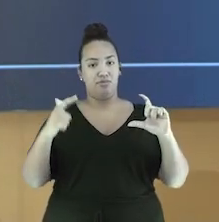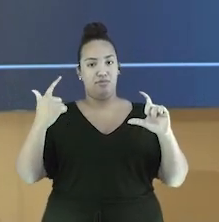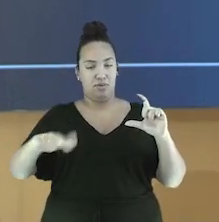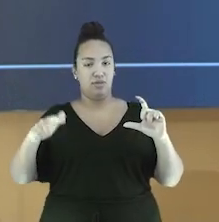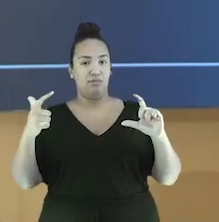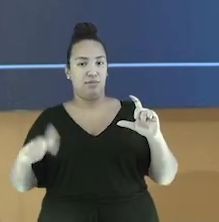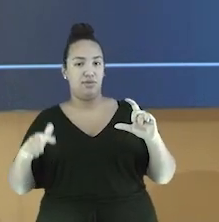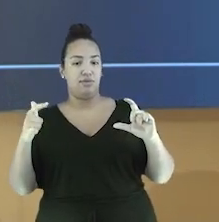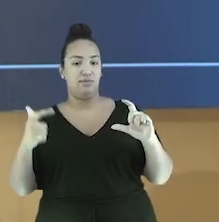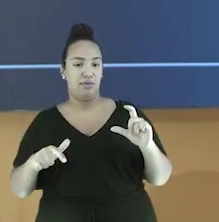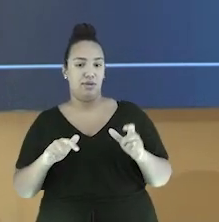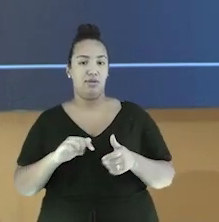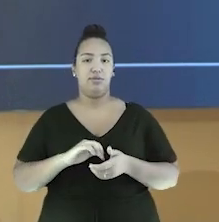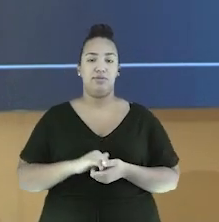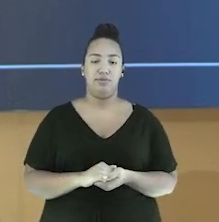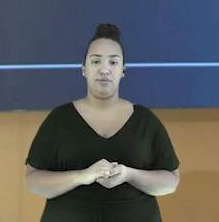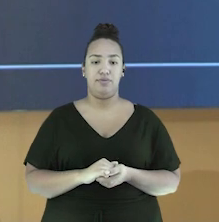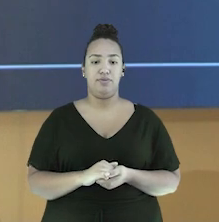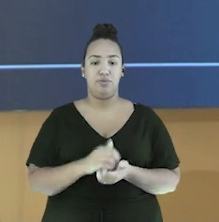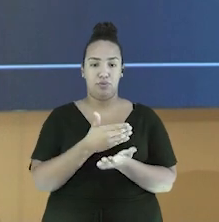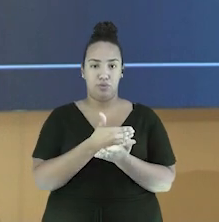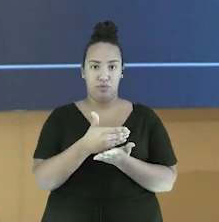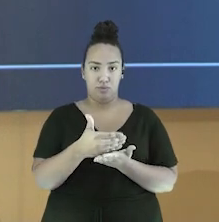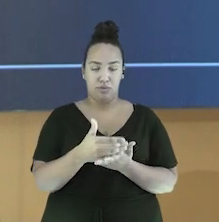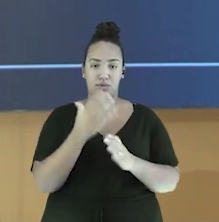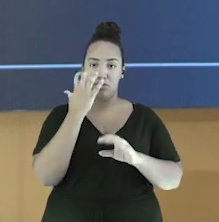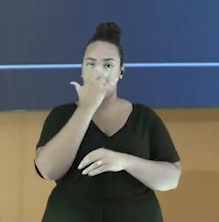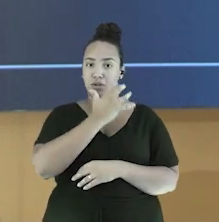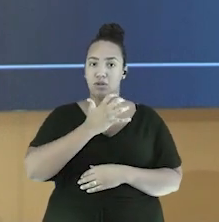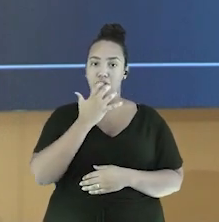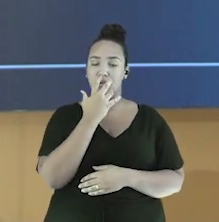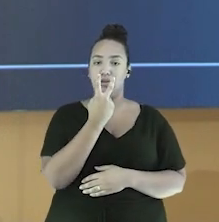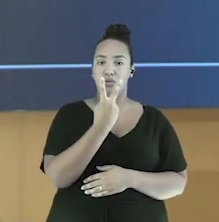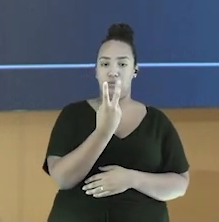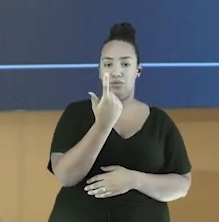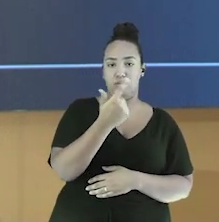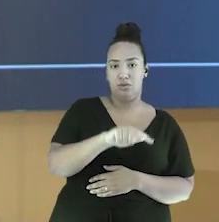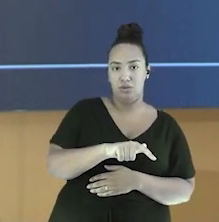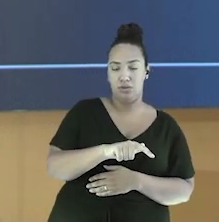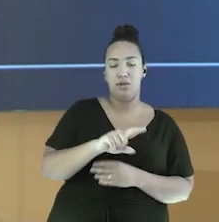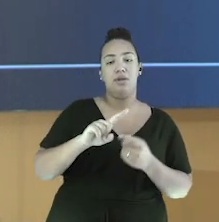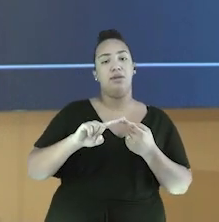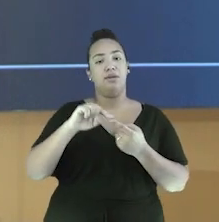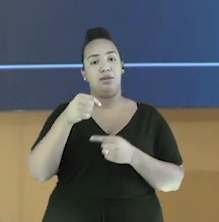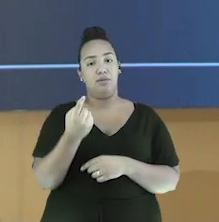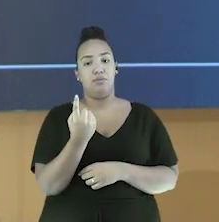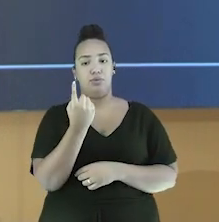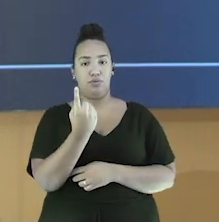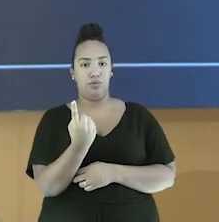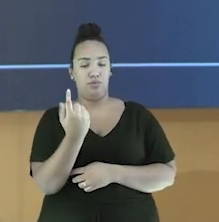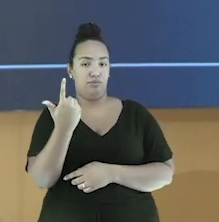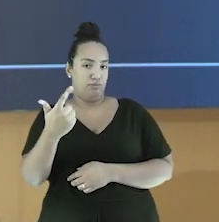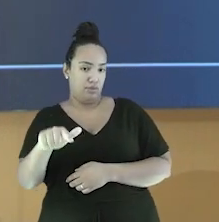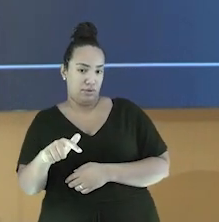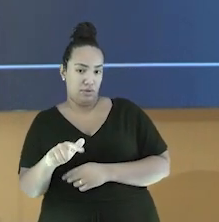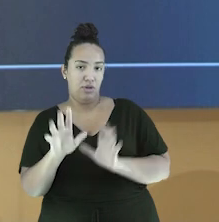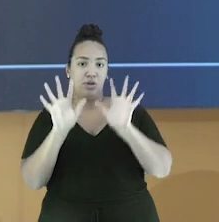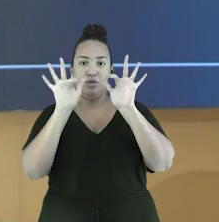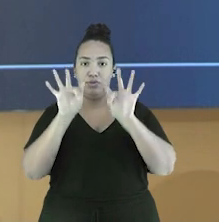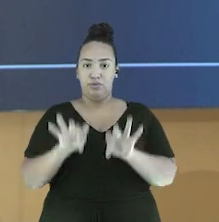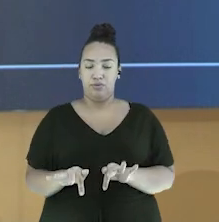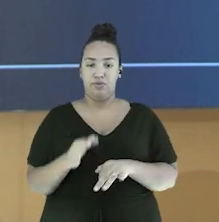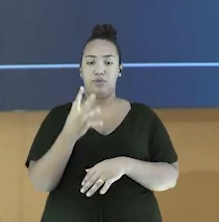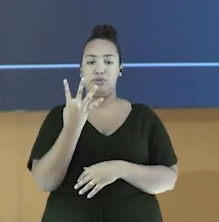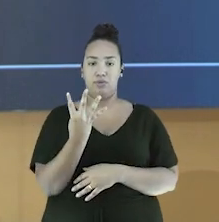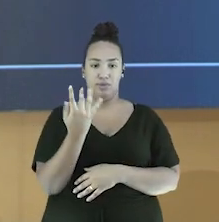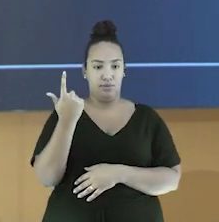vezes. No início, ela é cantada duas vezes. Depois, canta uma vez entre as partes. E no final, a gente canta